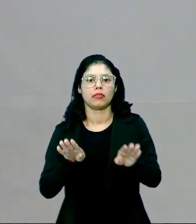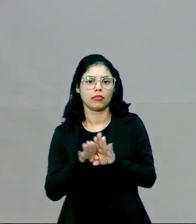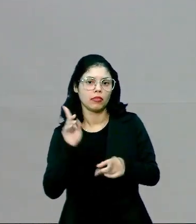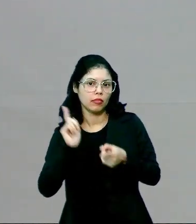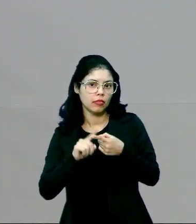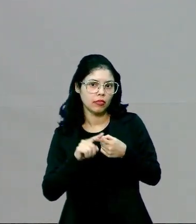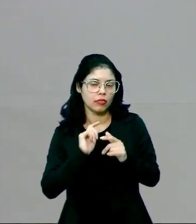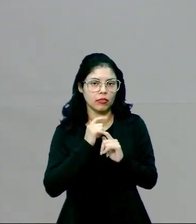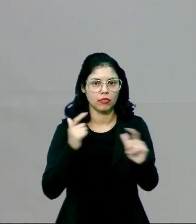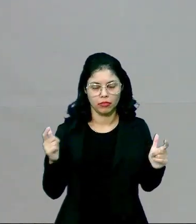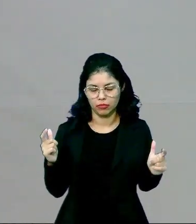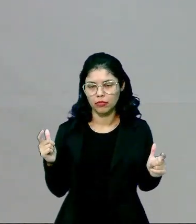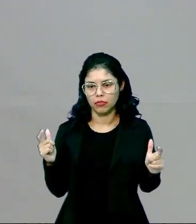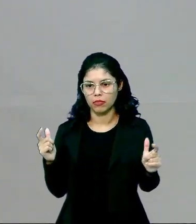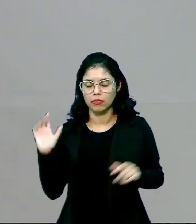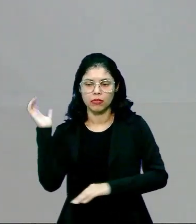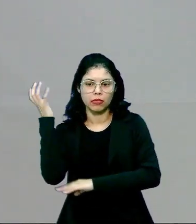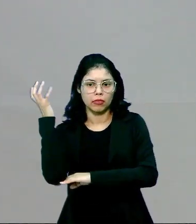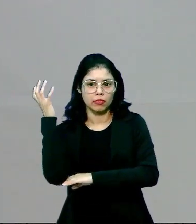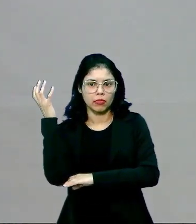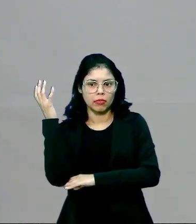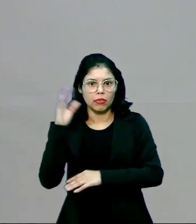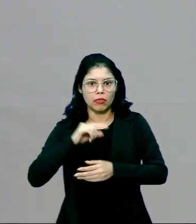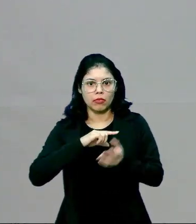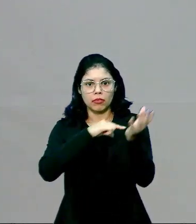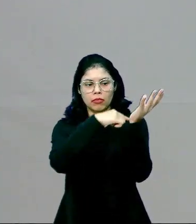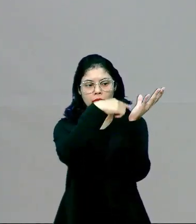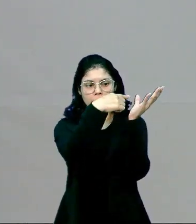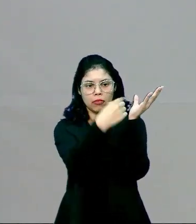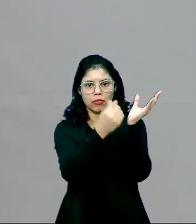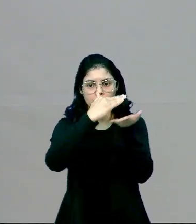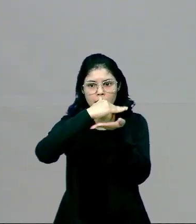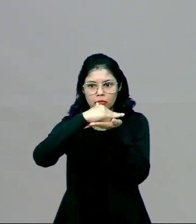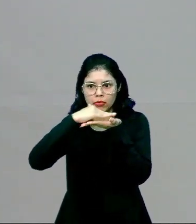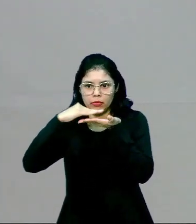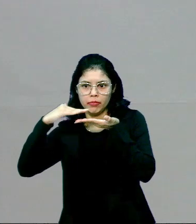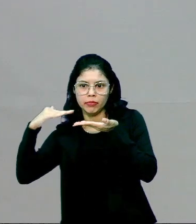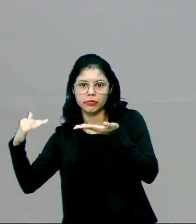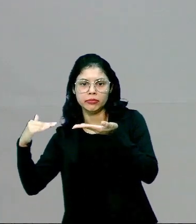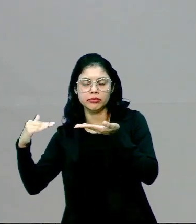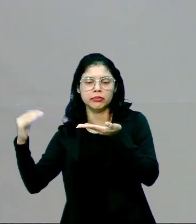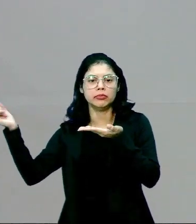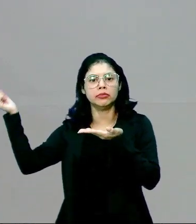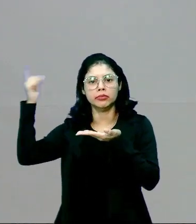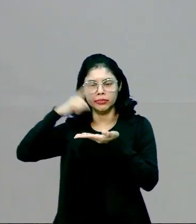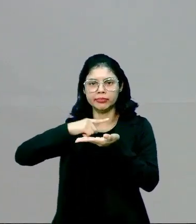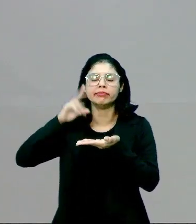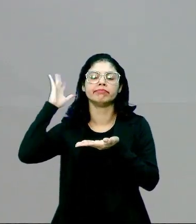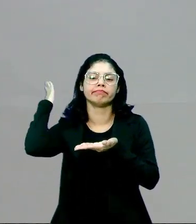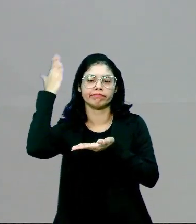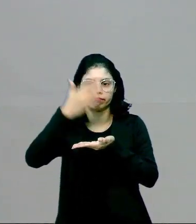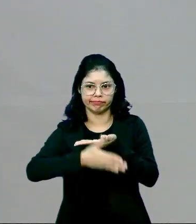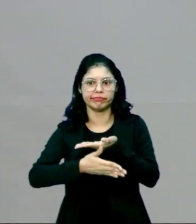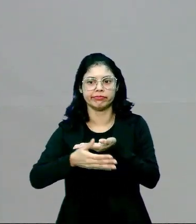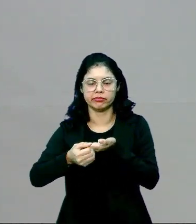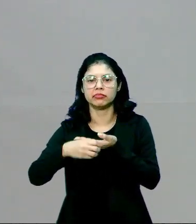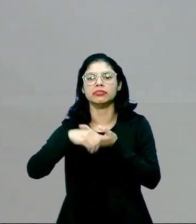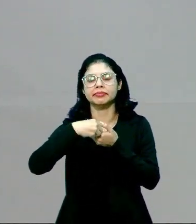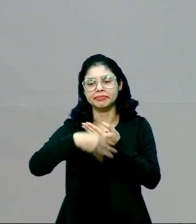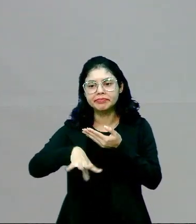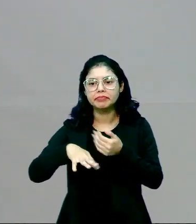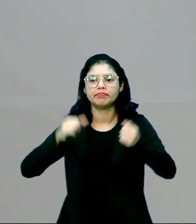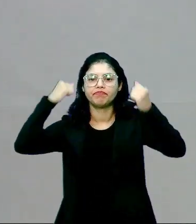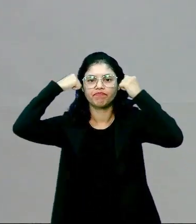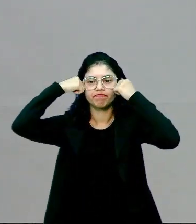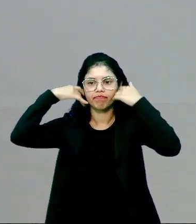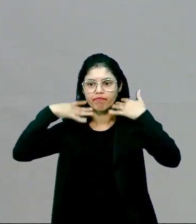Porque se a maioria dos estômatos estivesse em cima da folha, o sol estaria pegando direto. Então, a transpiração